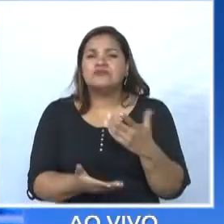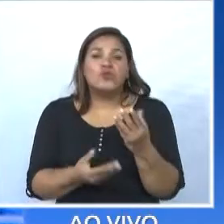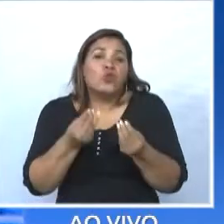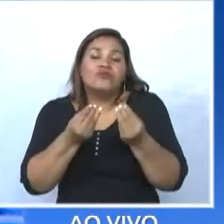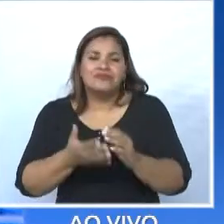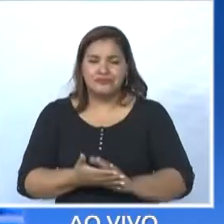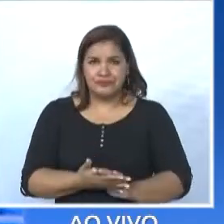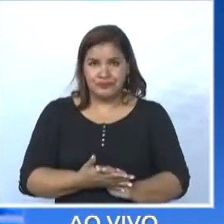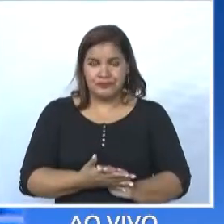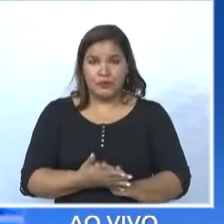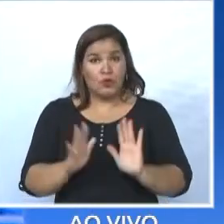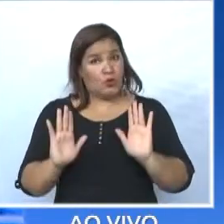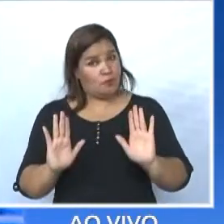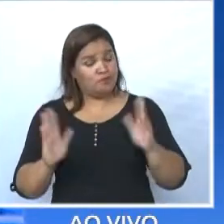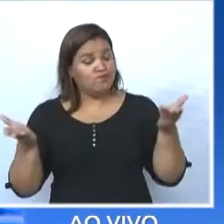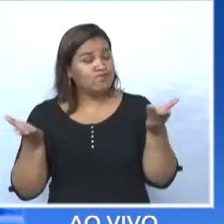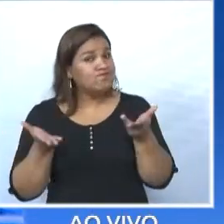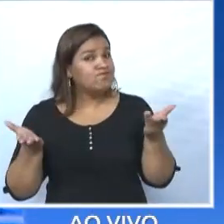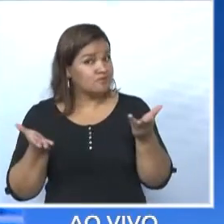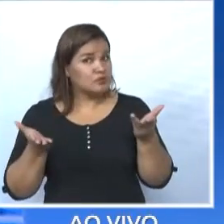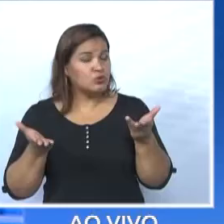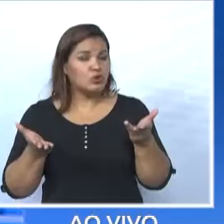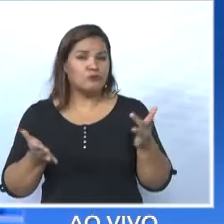hoje eu estou muito mais maduro.